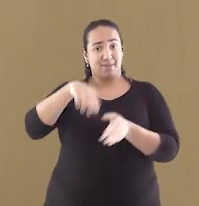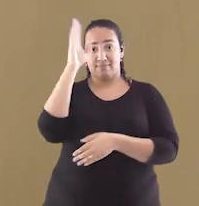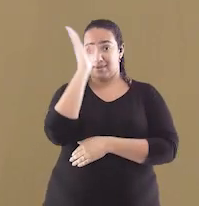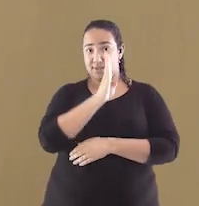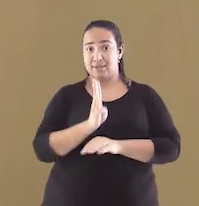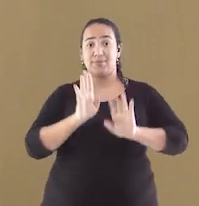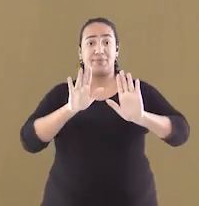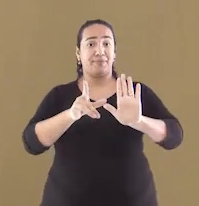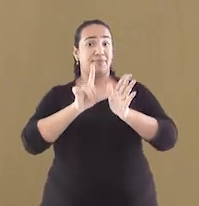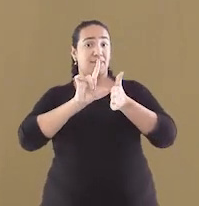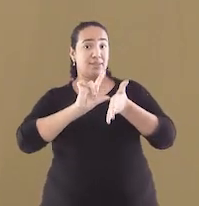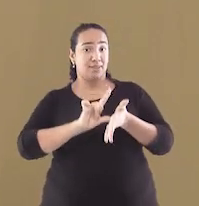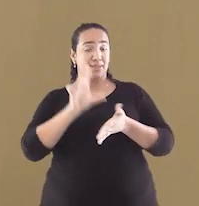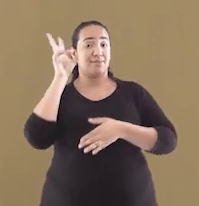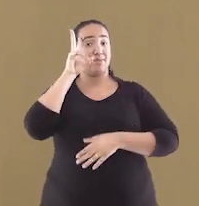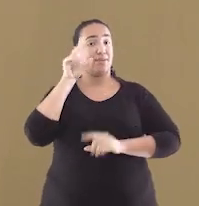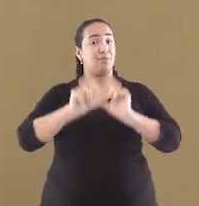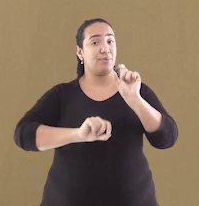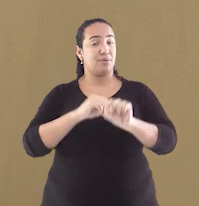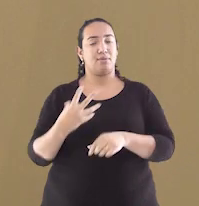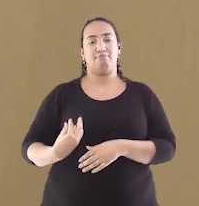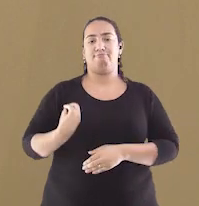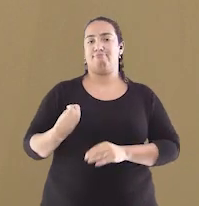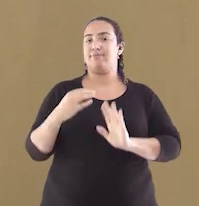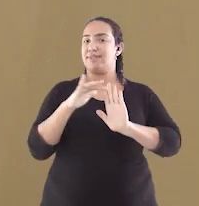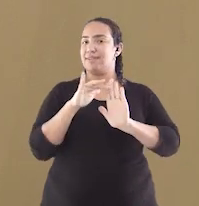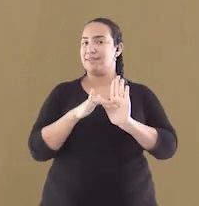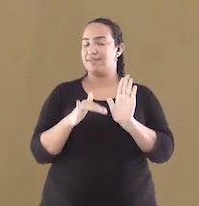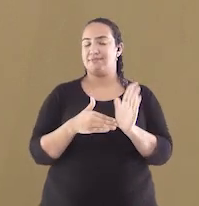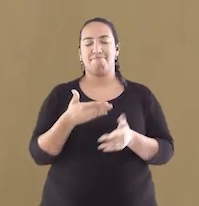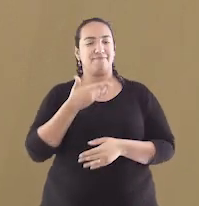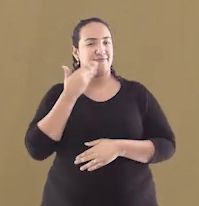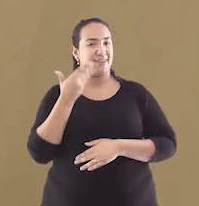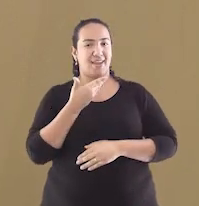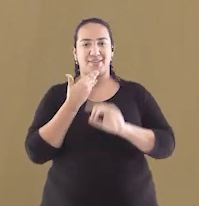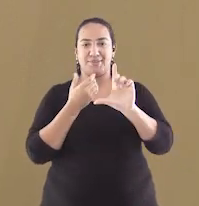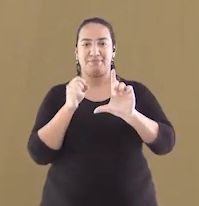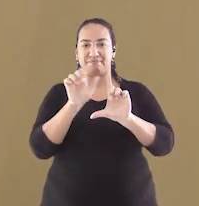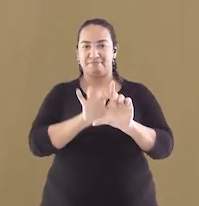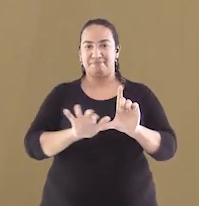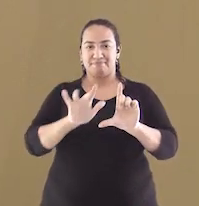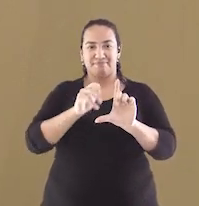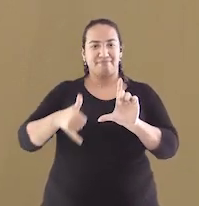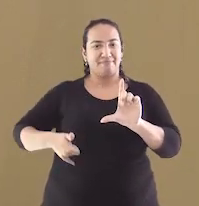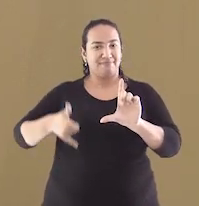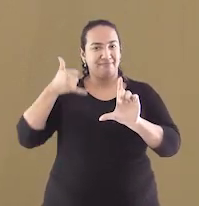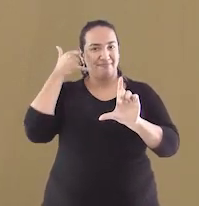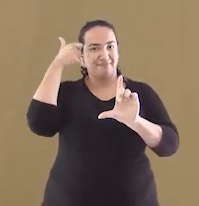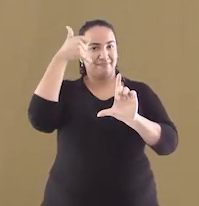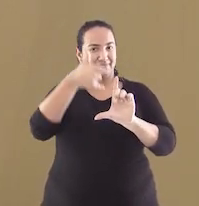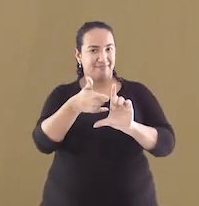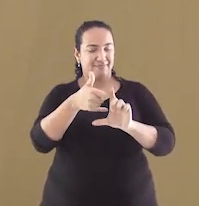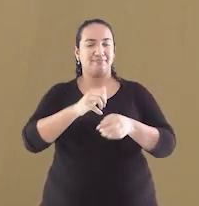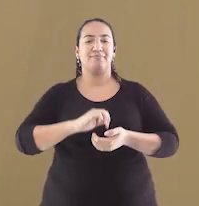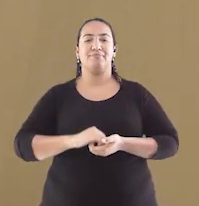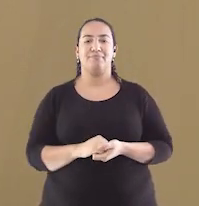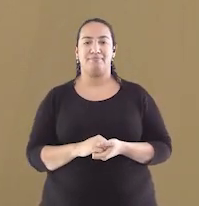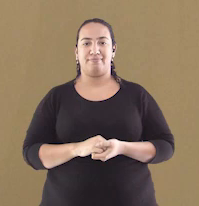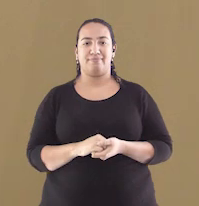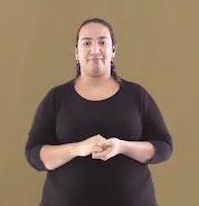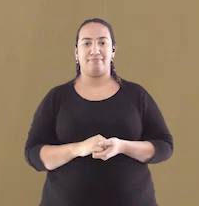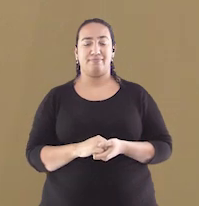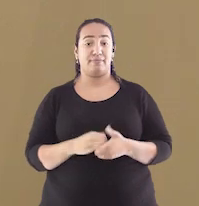aula, aproveita e já marca sua presença. É bem fácil, basta apontar o seu celular para o QR Code que está aparecendo aqui na tela.